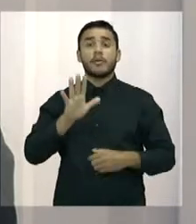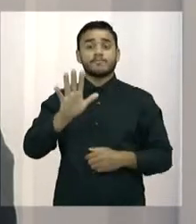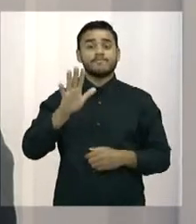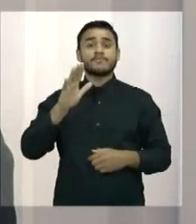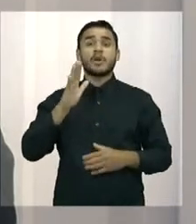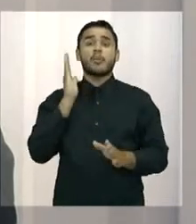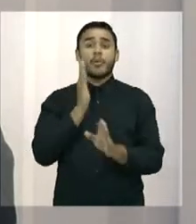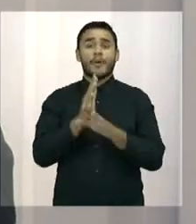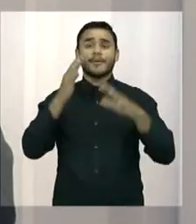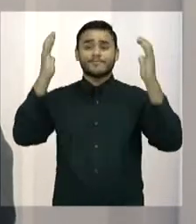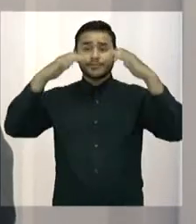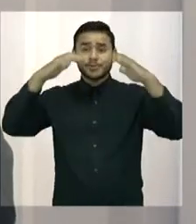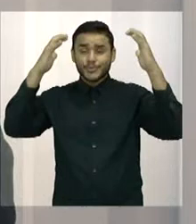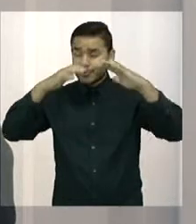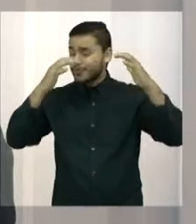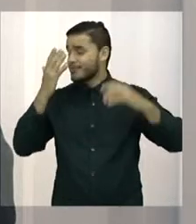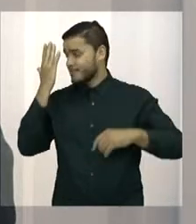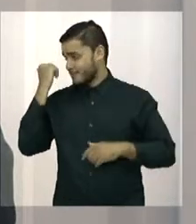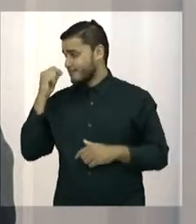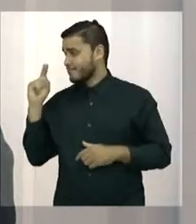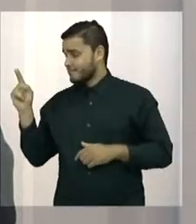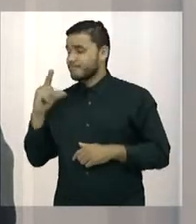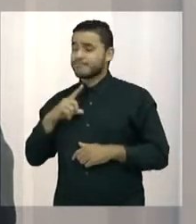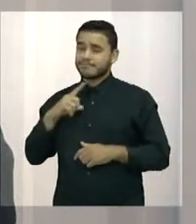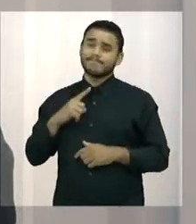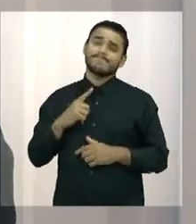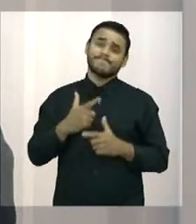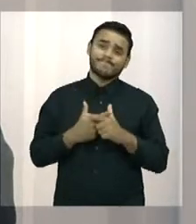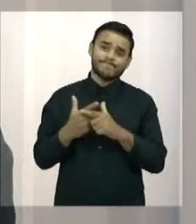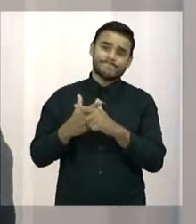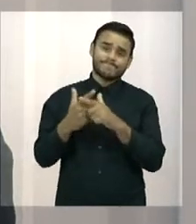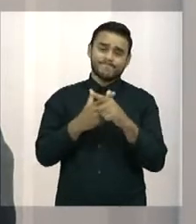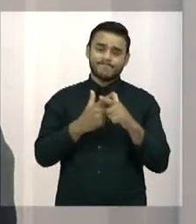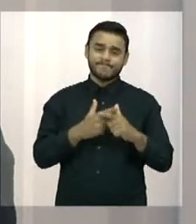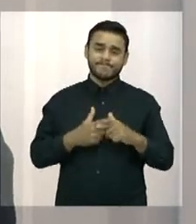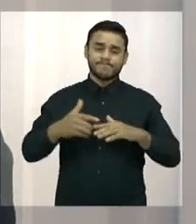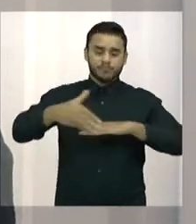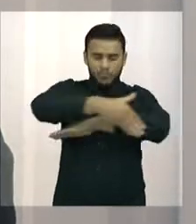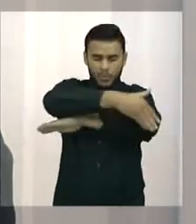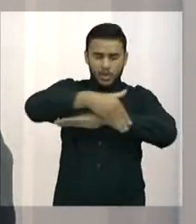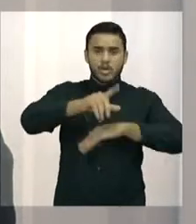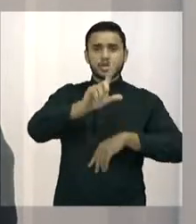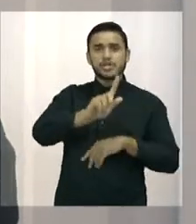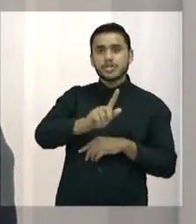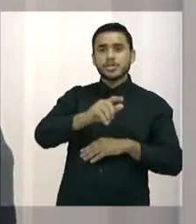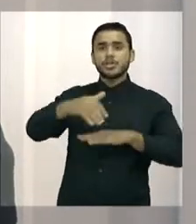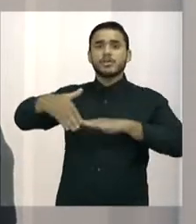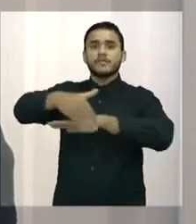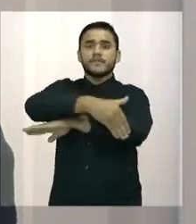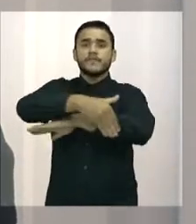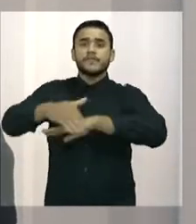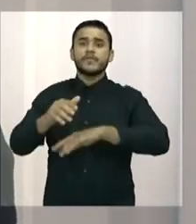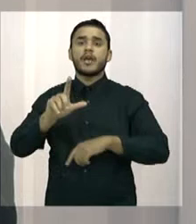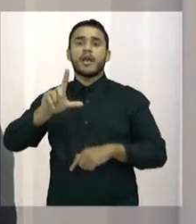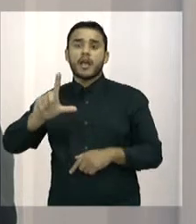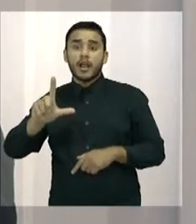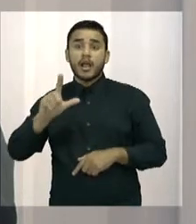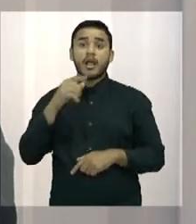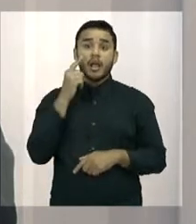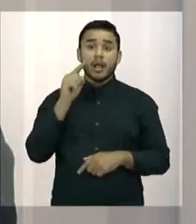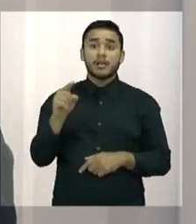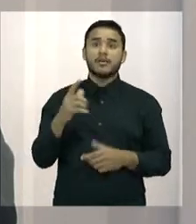também foi muito castigado, levando em consideração as avenidas G e L, no Vila Velha, que tem